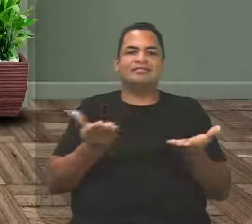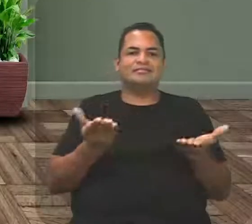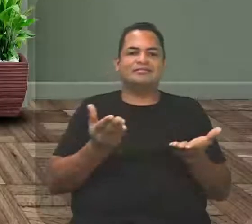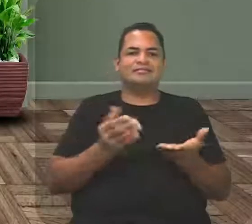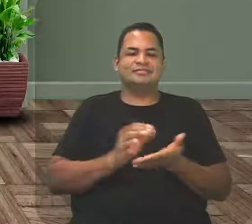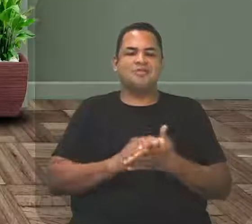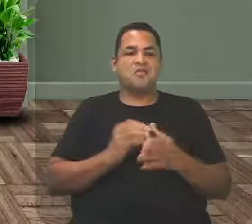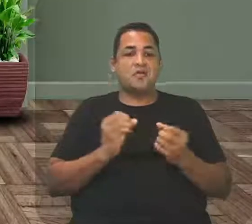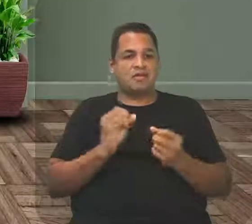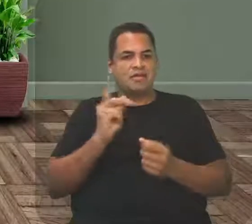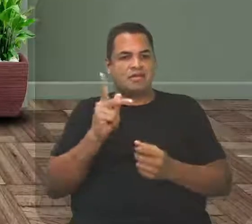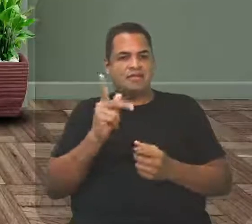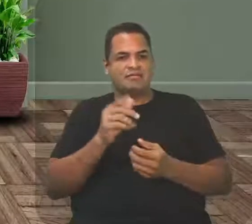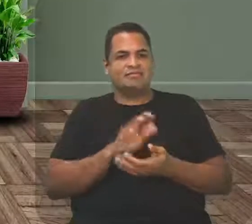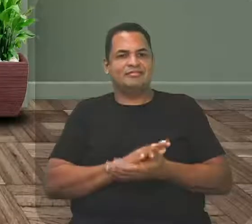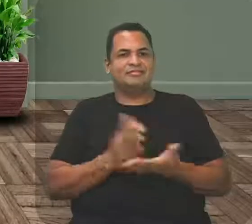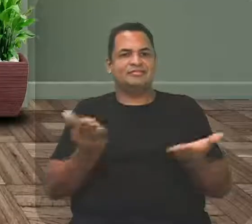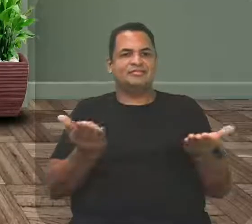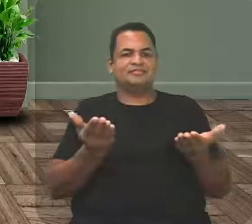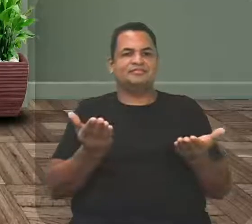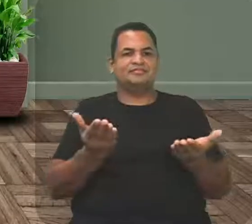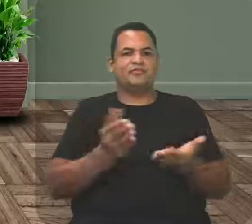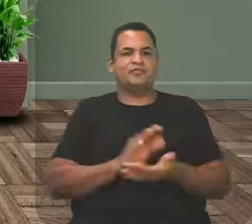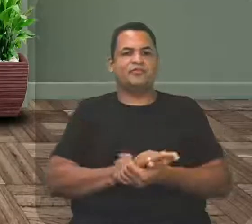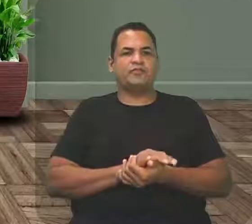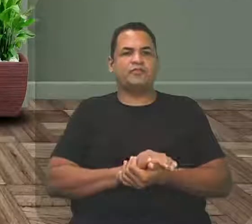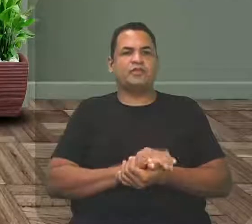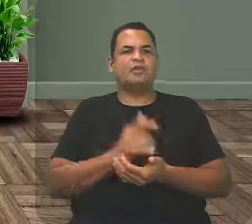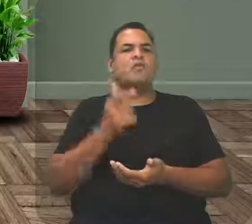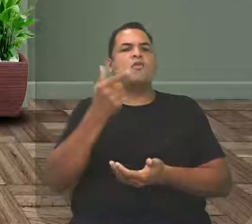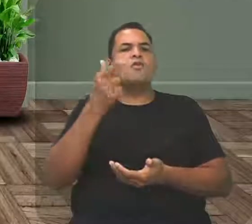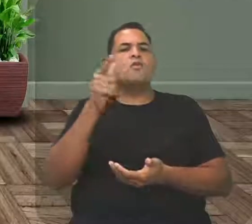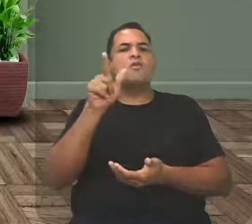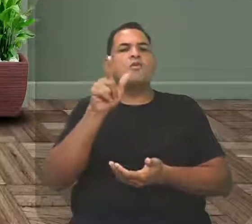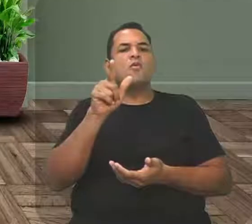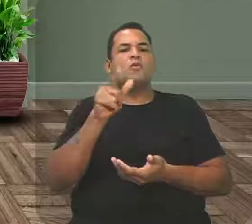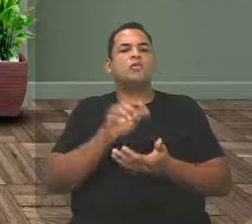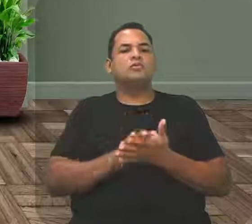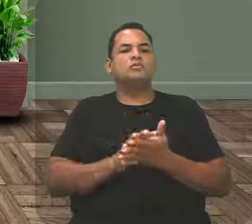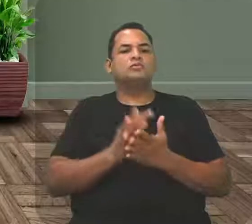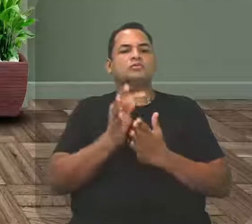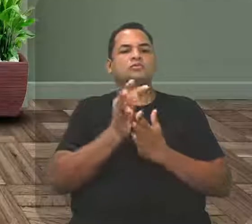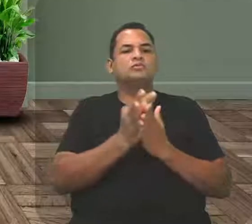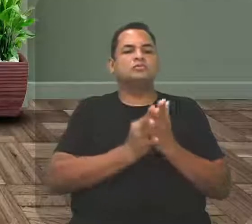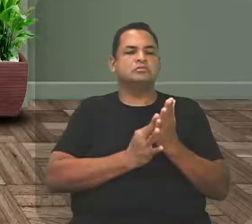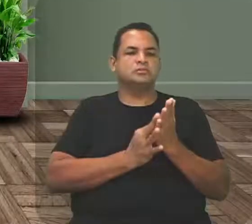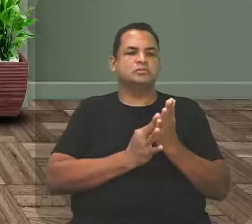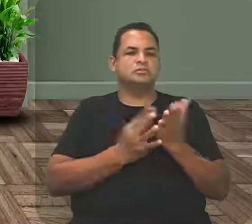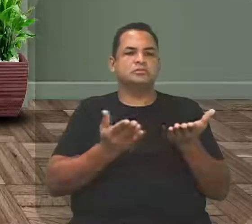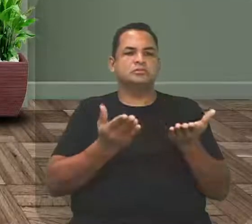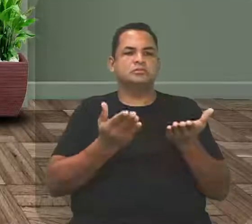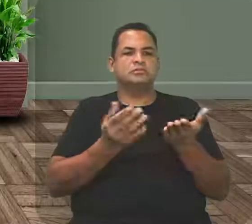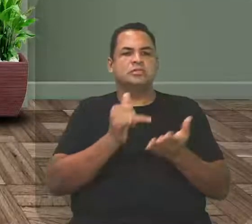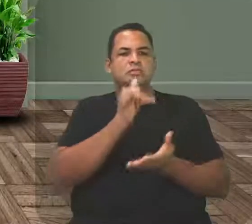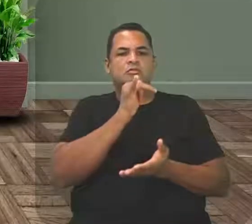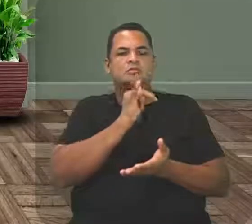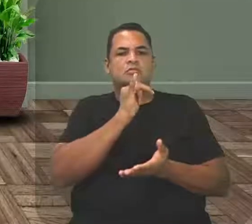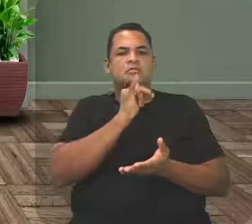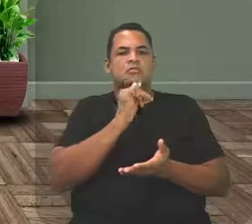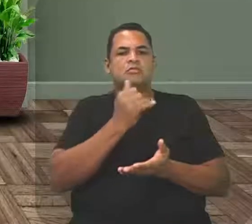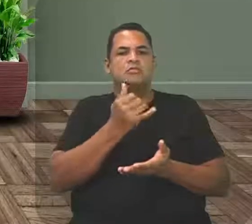Beleza? É isso aí, é nesse ritmo. Então, outro gênero textual, né? Exemplificando aqui